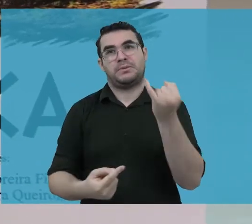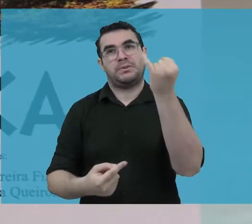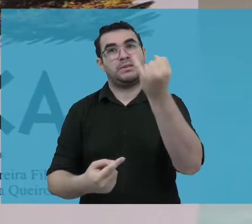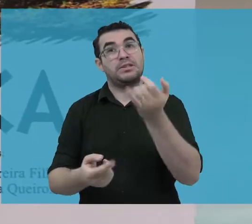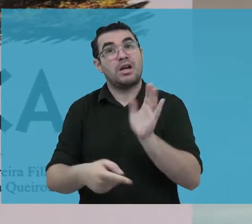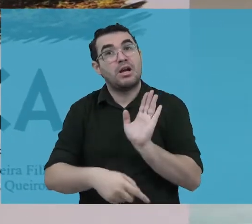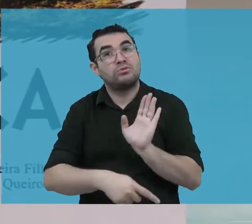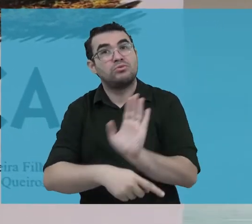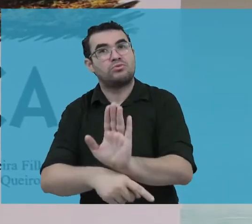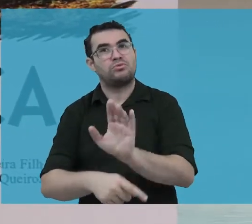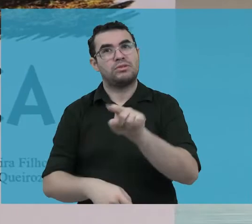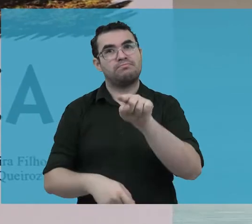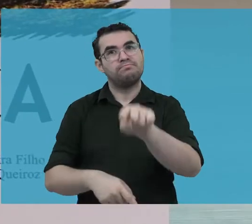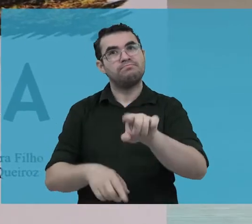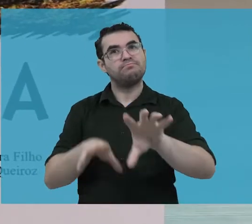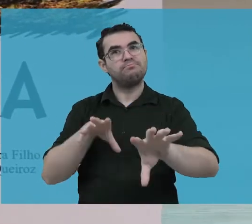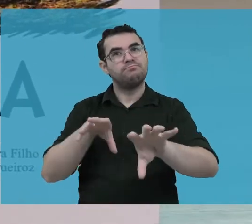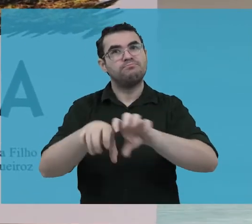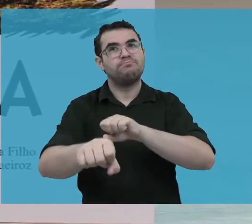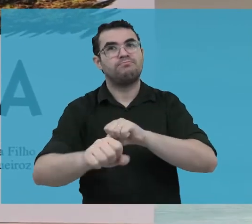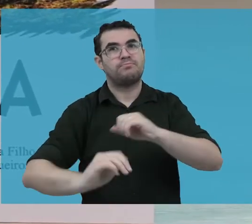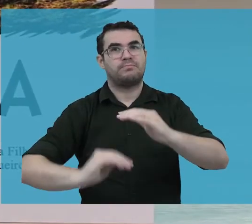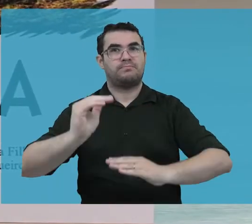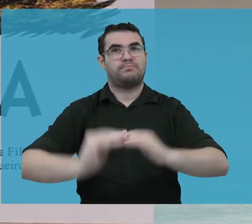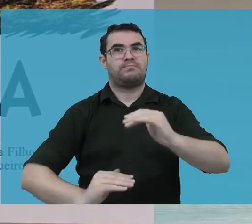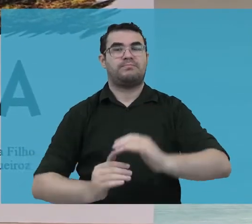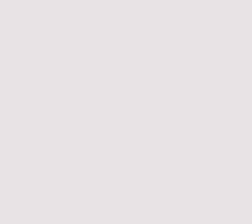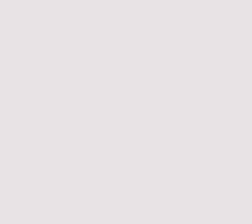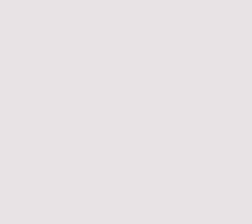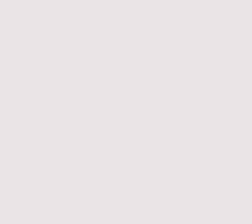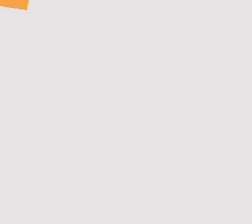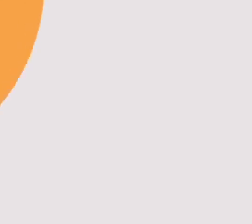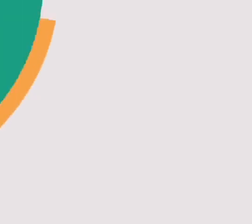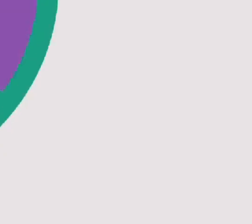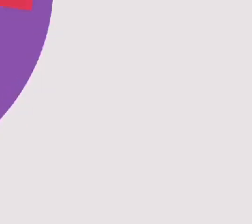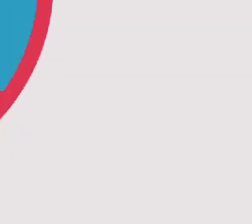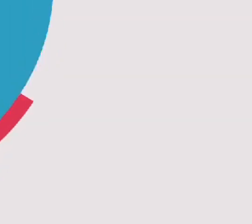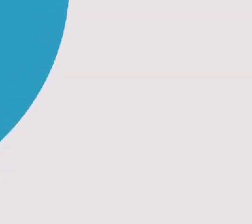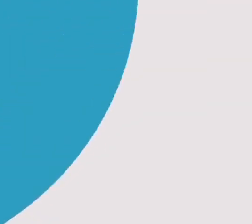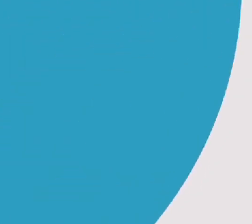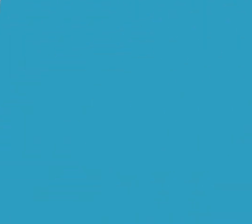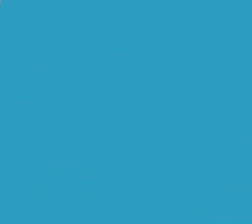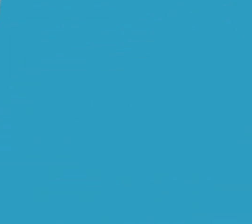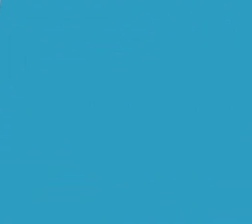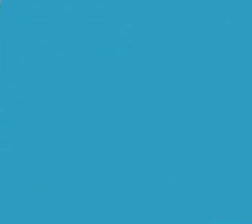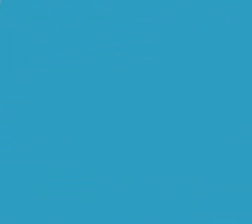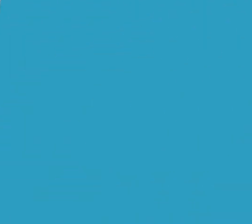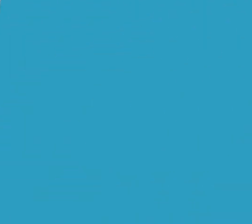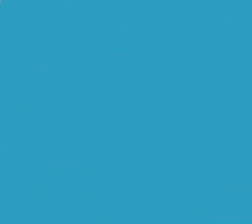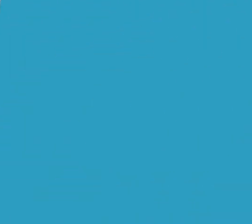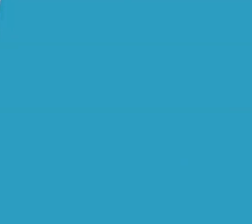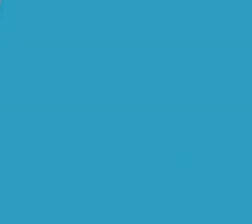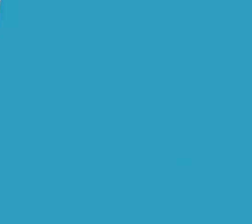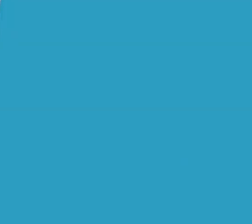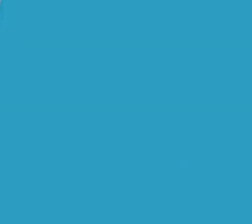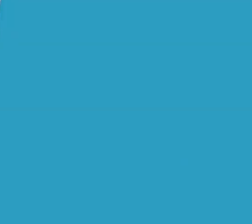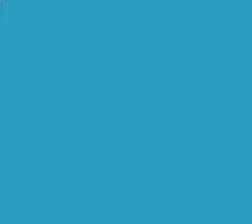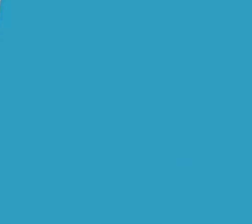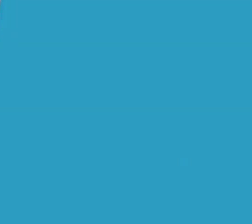da formação da pessoa e da formação profissional. Legenda Zanotto